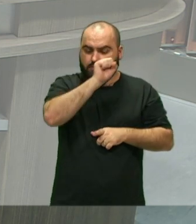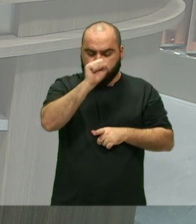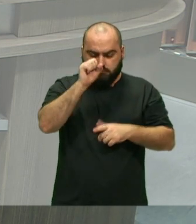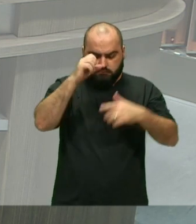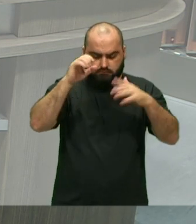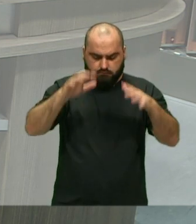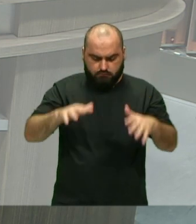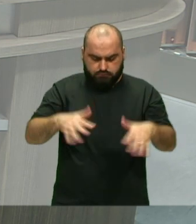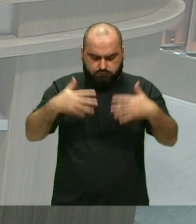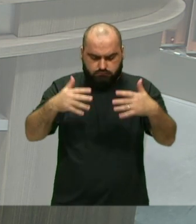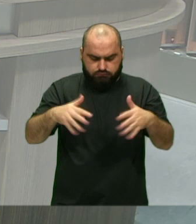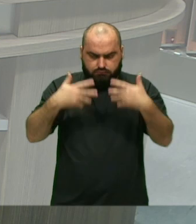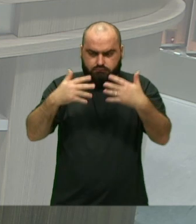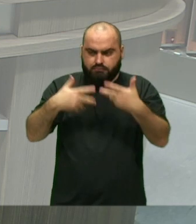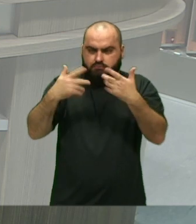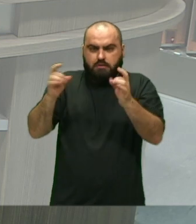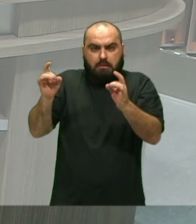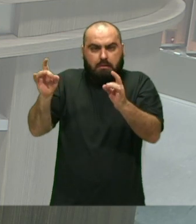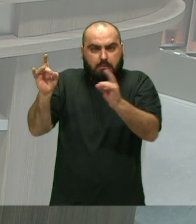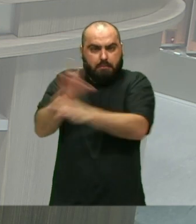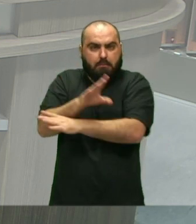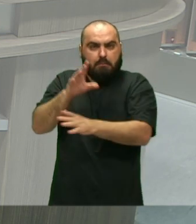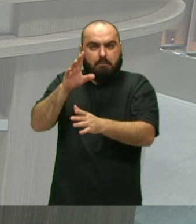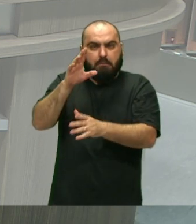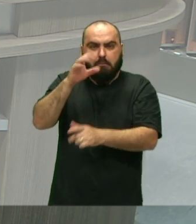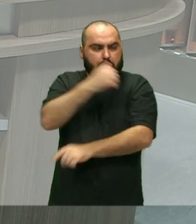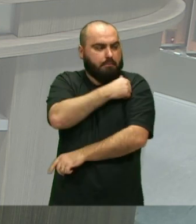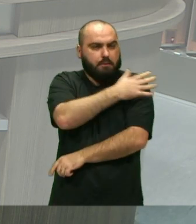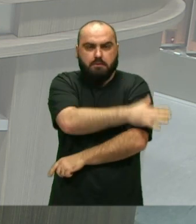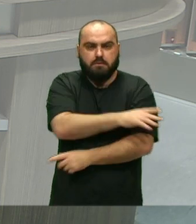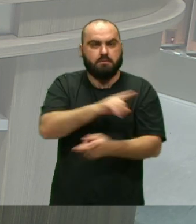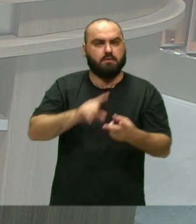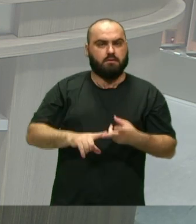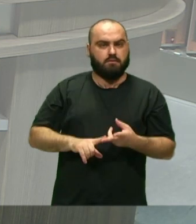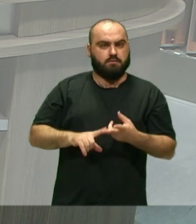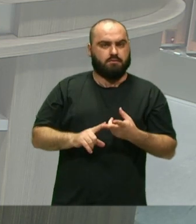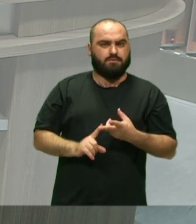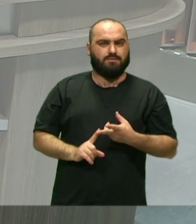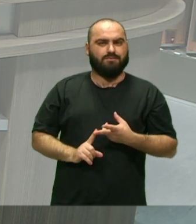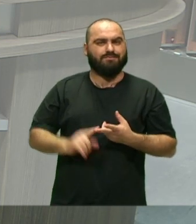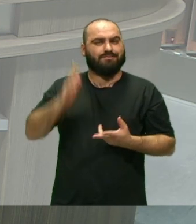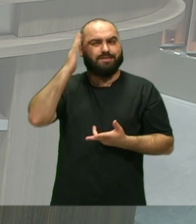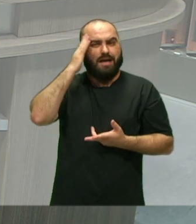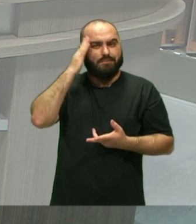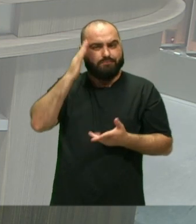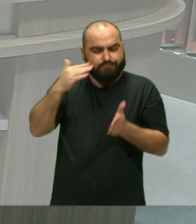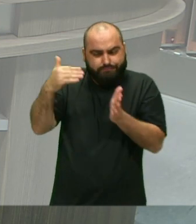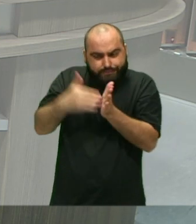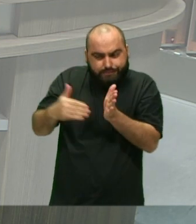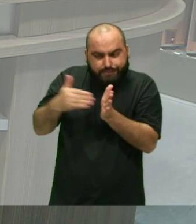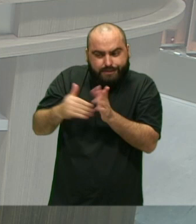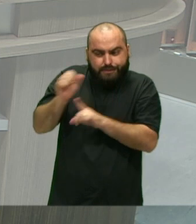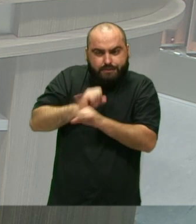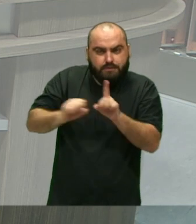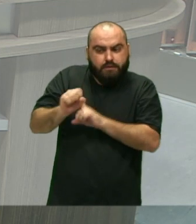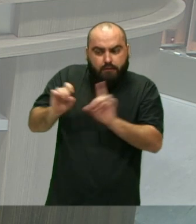Romper Com os preconceitos E romper Com Aquelas amarras Sociais Né?